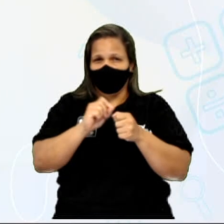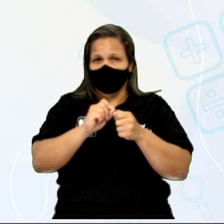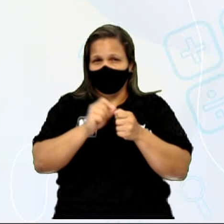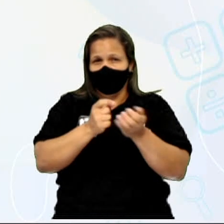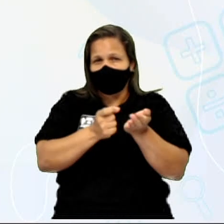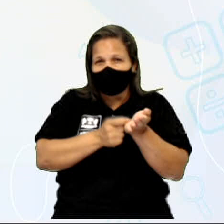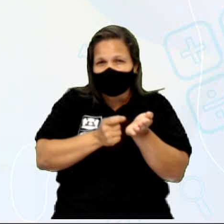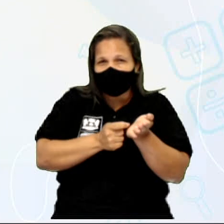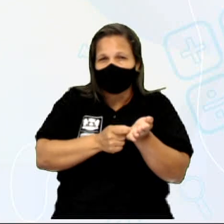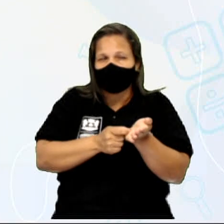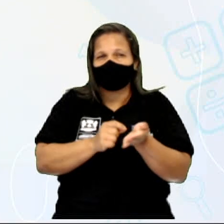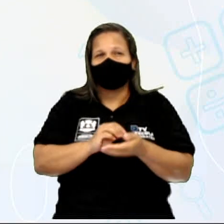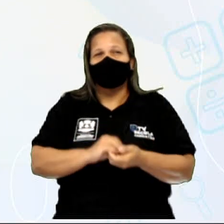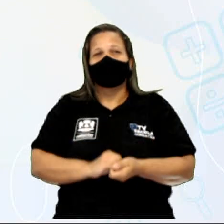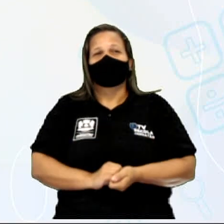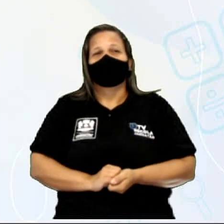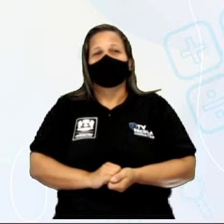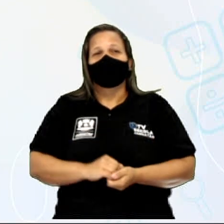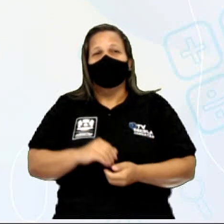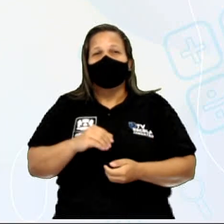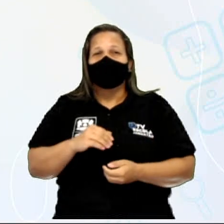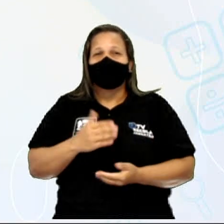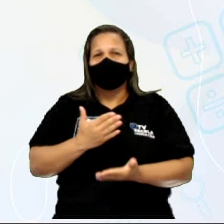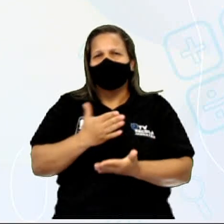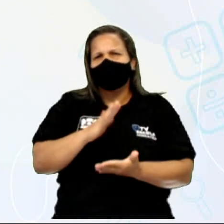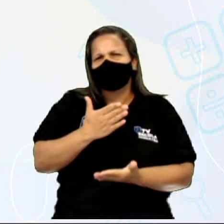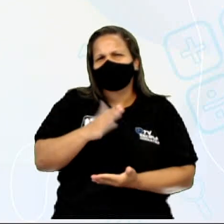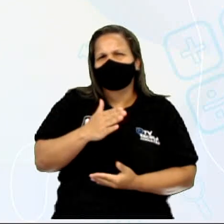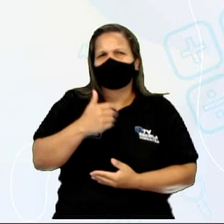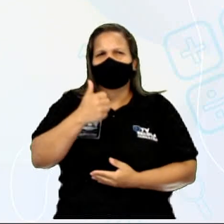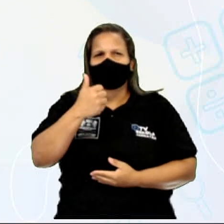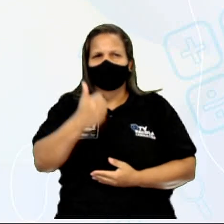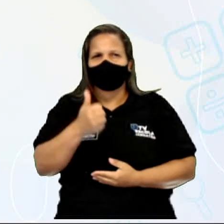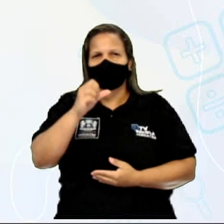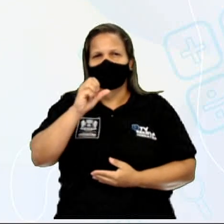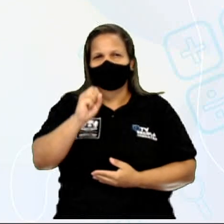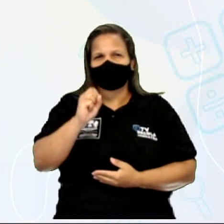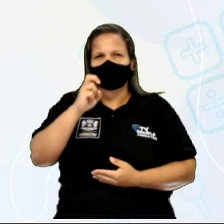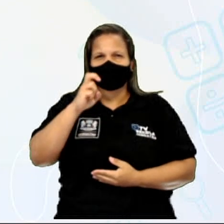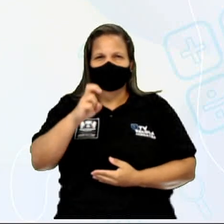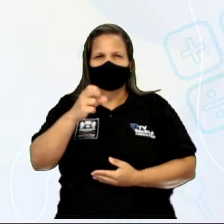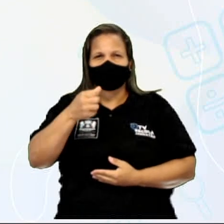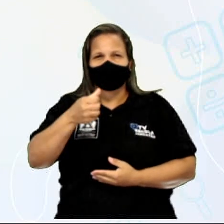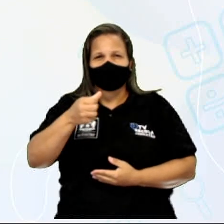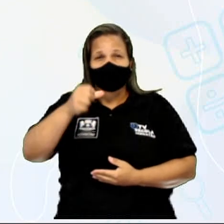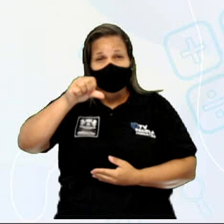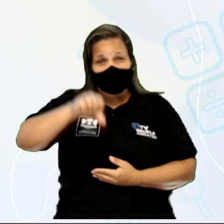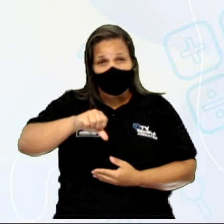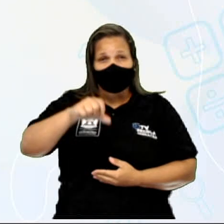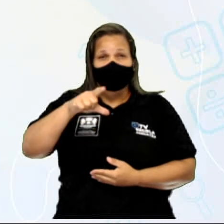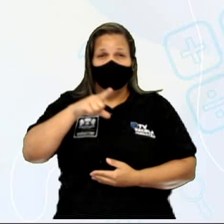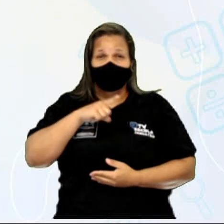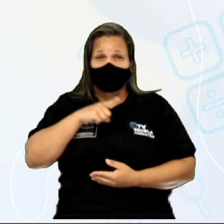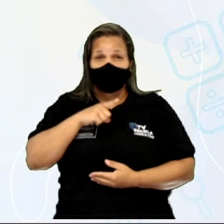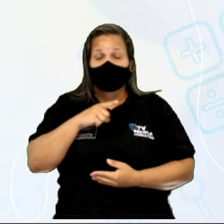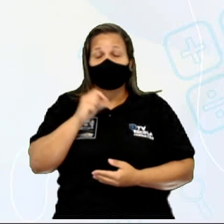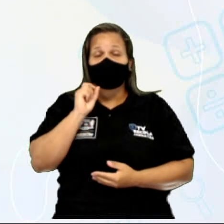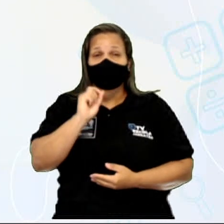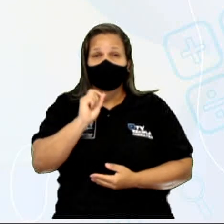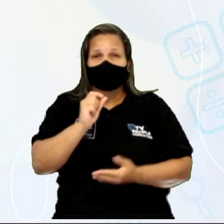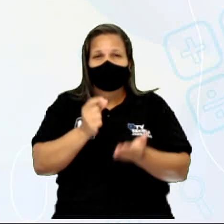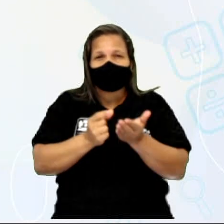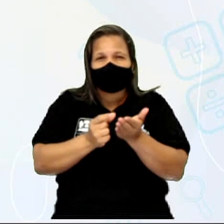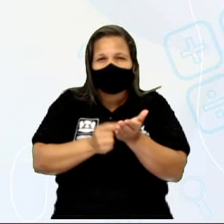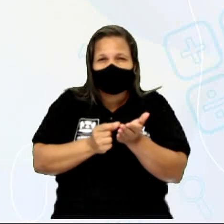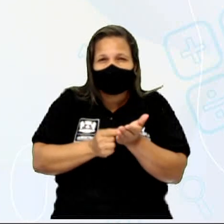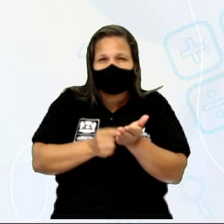em 1859, que é criada a primeira pilha que é recarregável. Aquela pilha que você